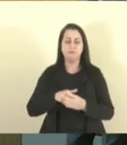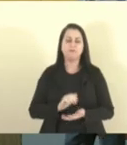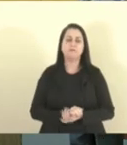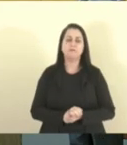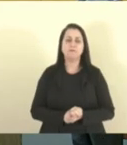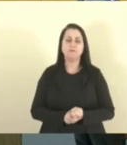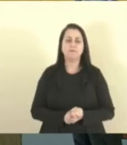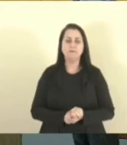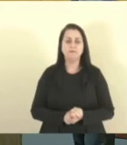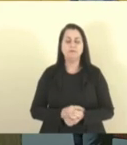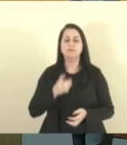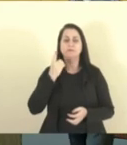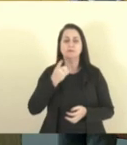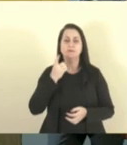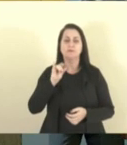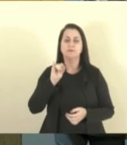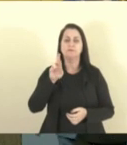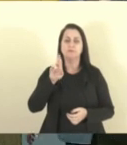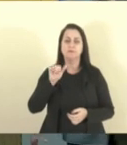deputado Irine Lopes,